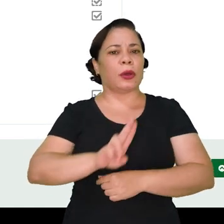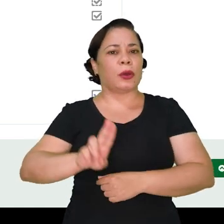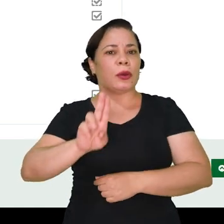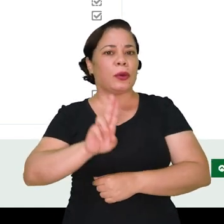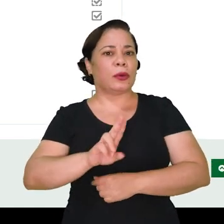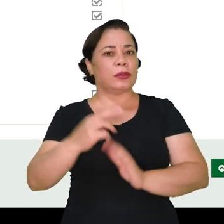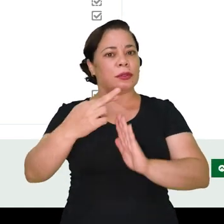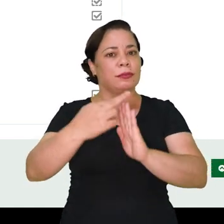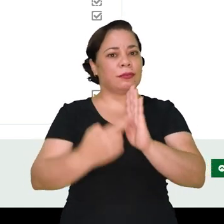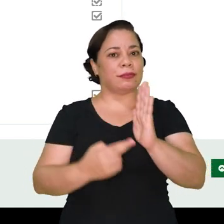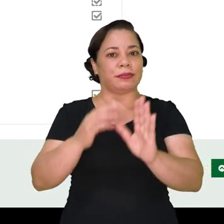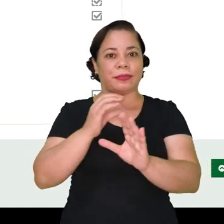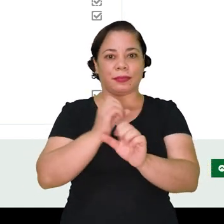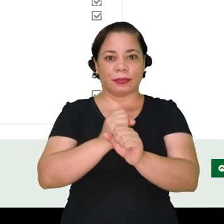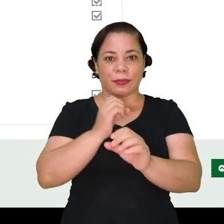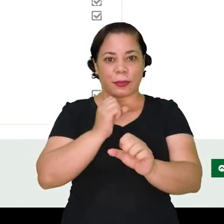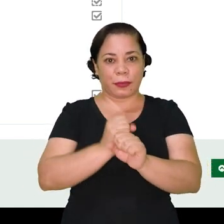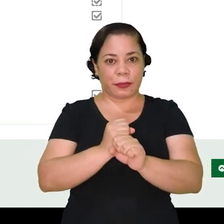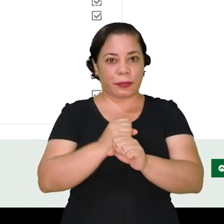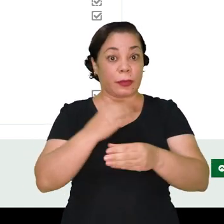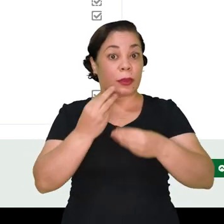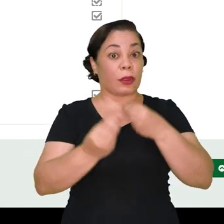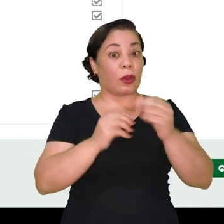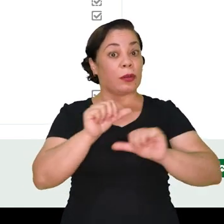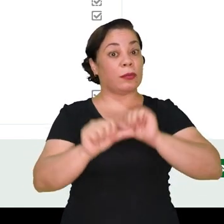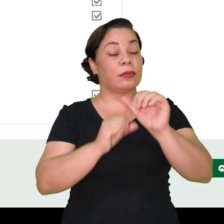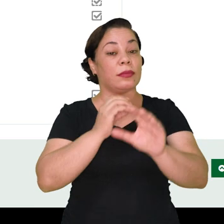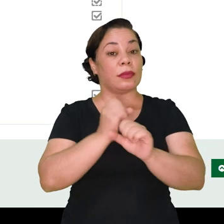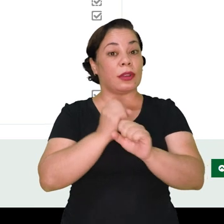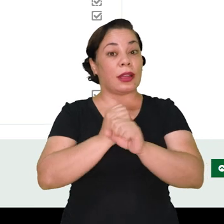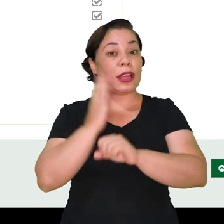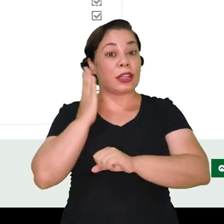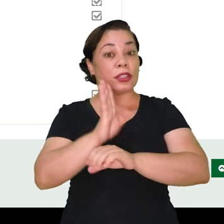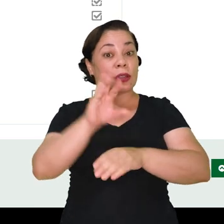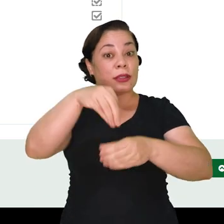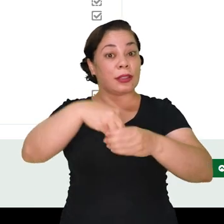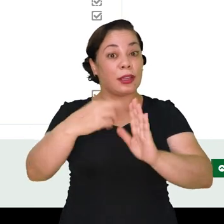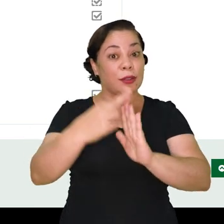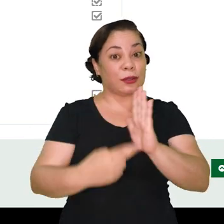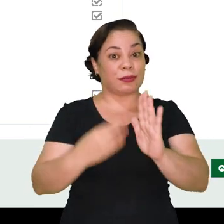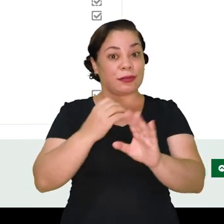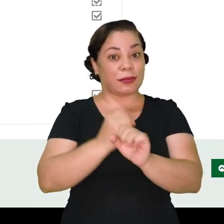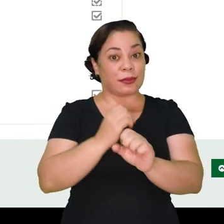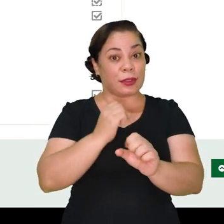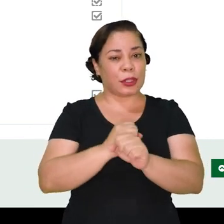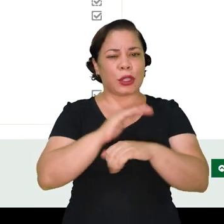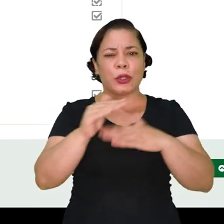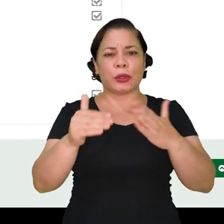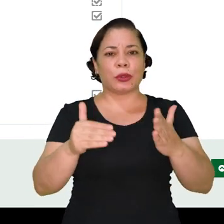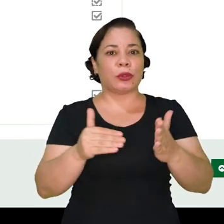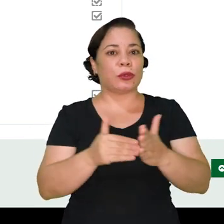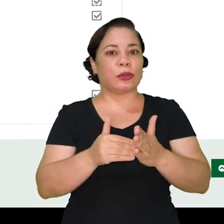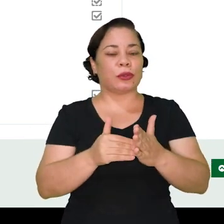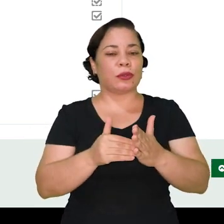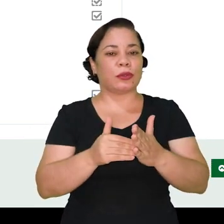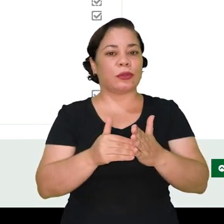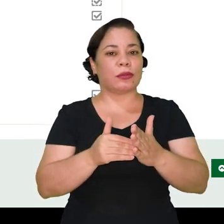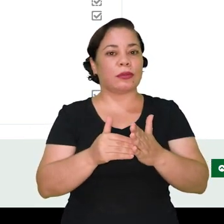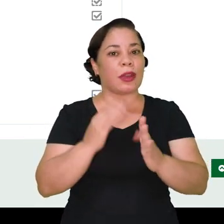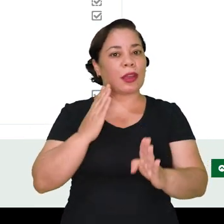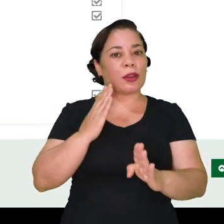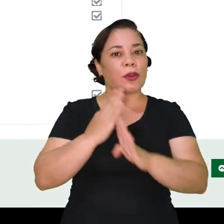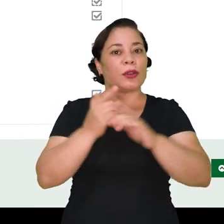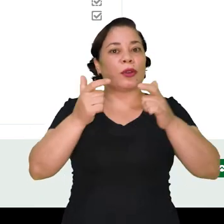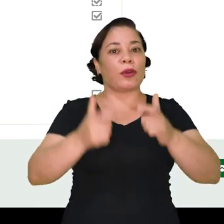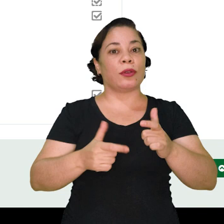a utilização do relatório de notas, como alterar uma nota diretamente no relatório de notas, tudo isso você